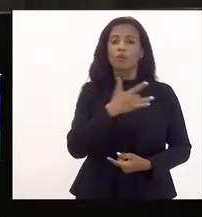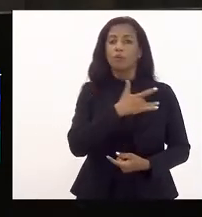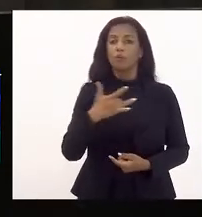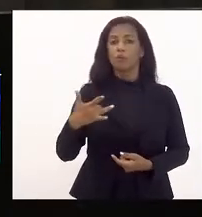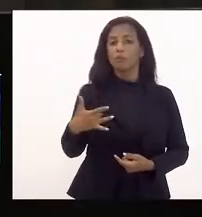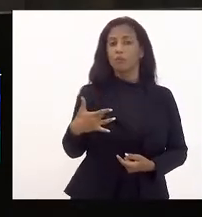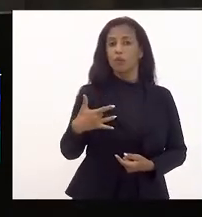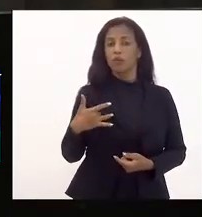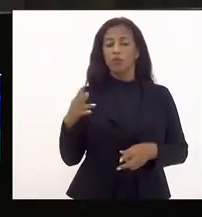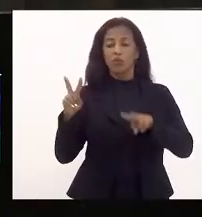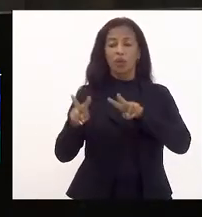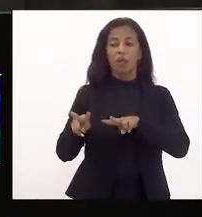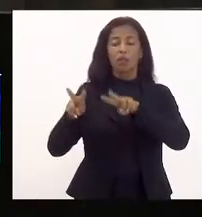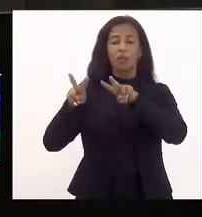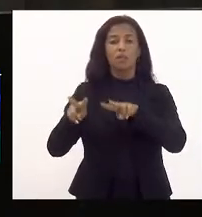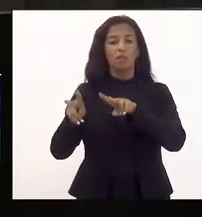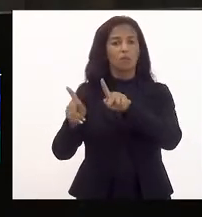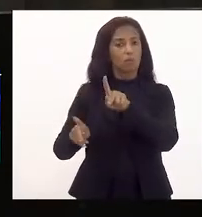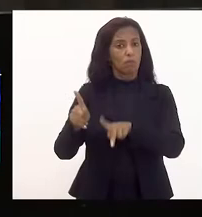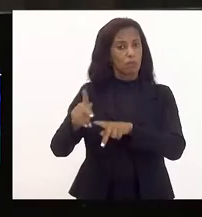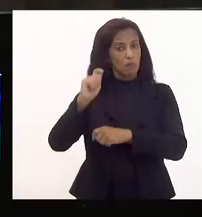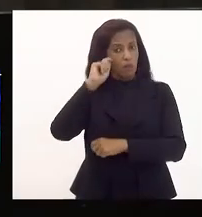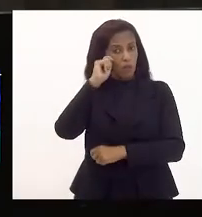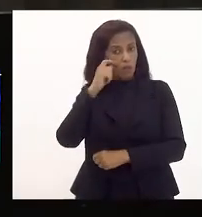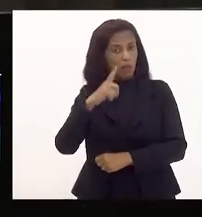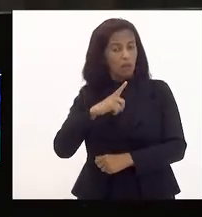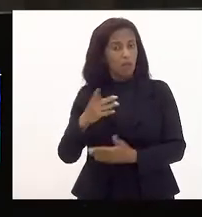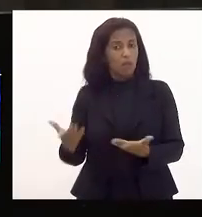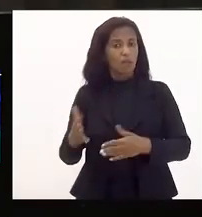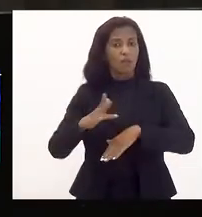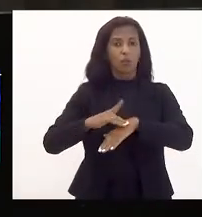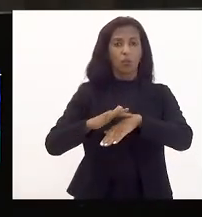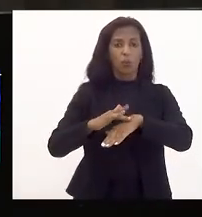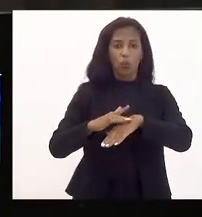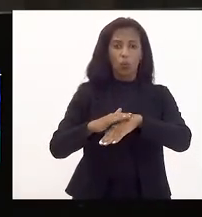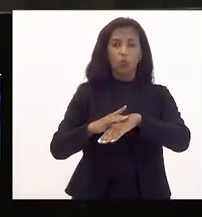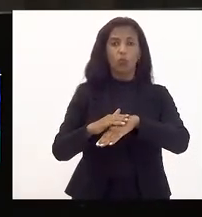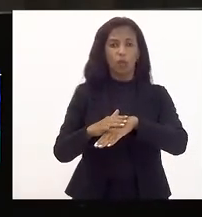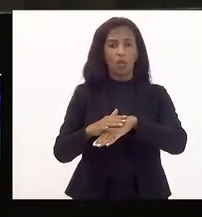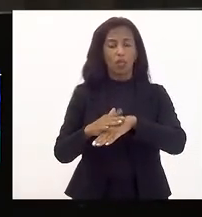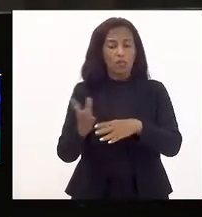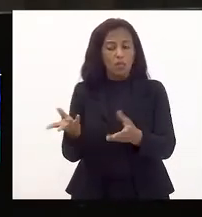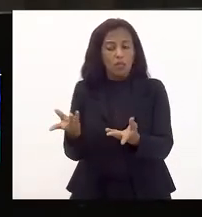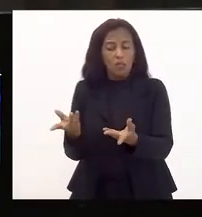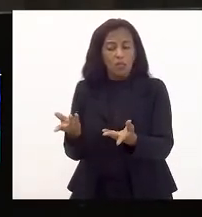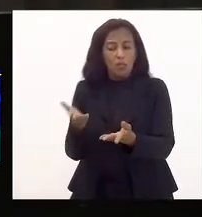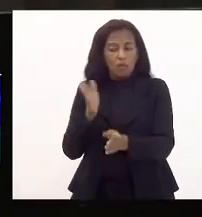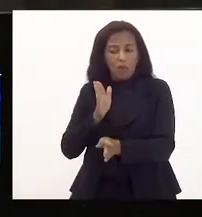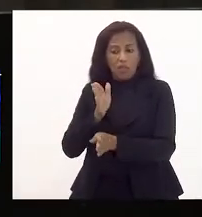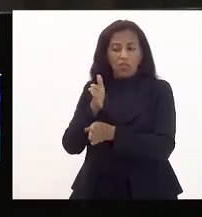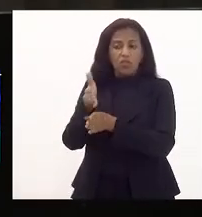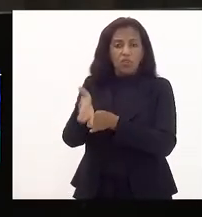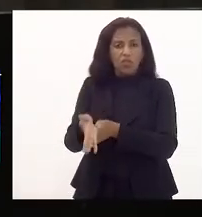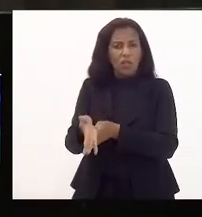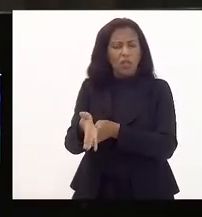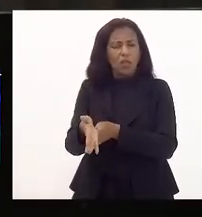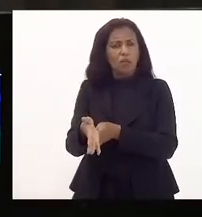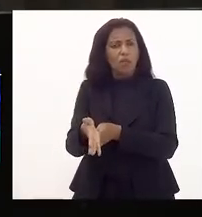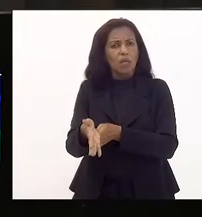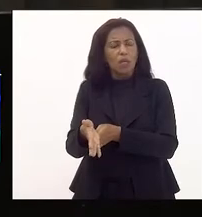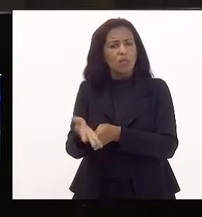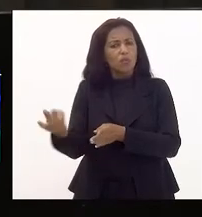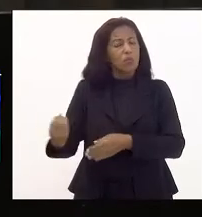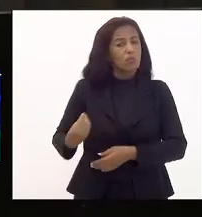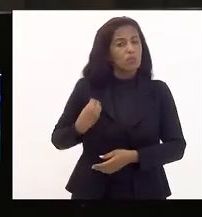e atenção da população negra, tem a ver com doenças e acometimentos que dão diretamente nessa população pelo seu